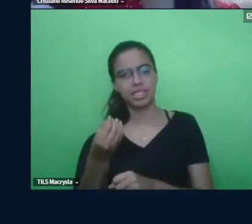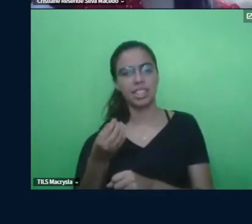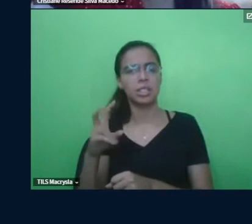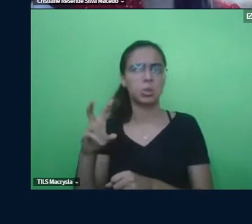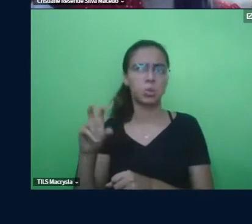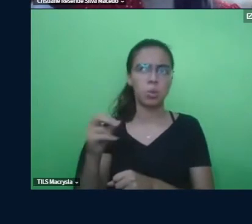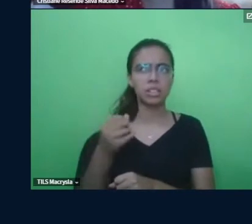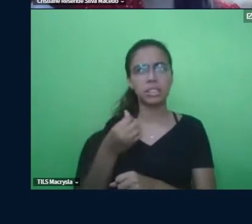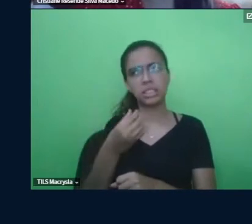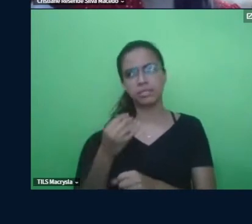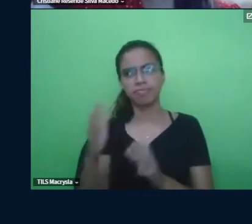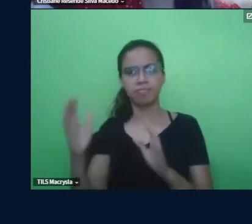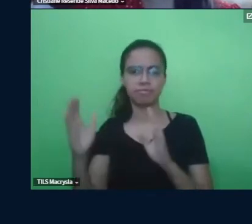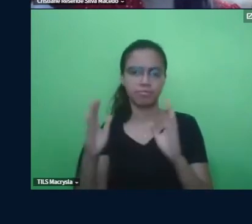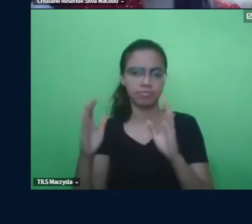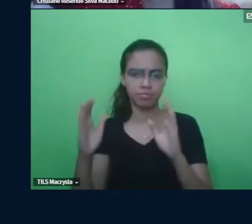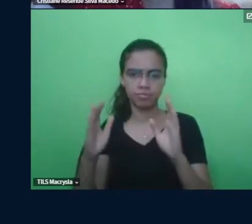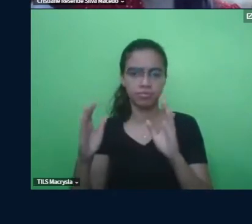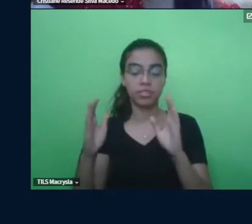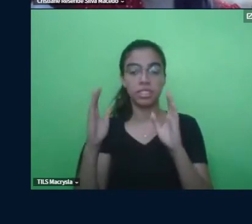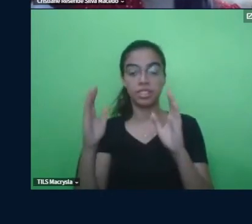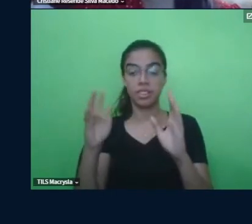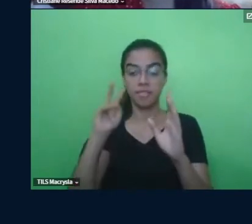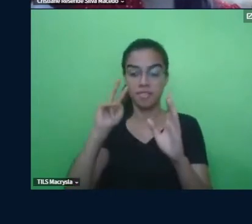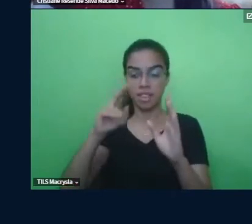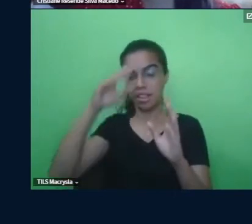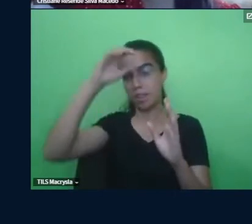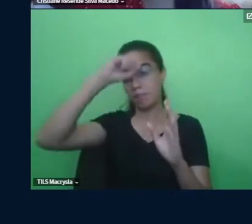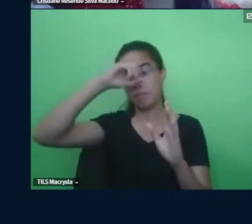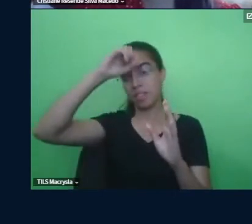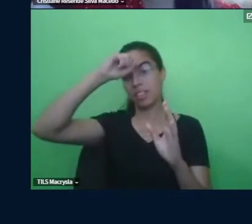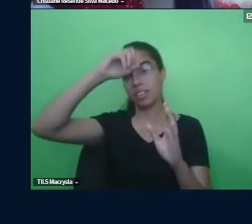um olhar à aprendizagem como algo, produção de